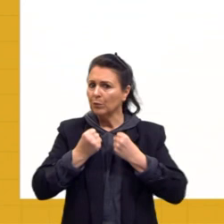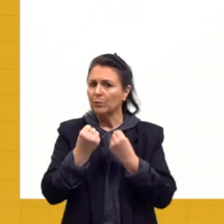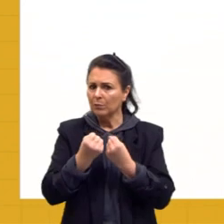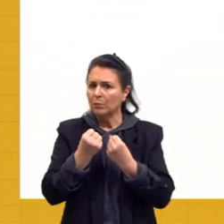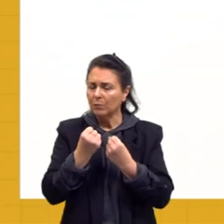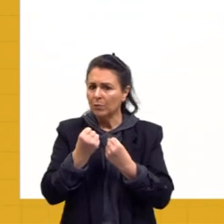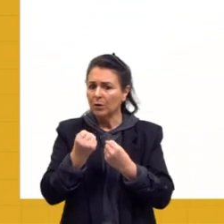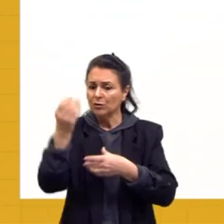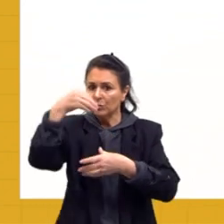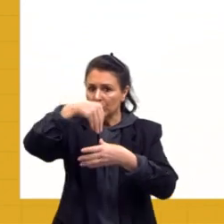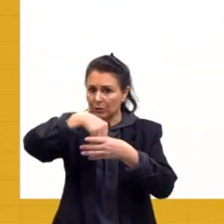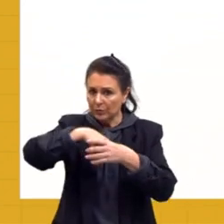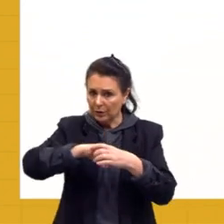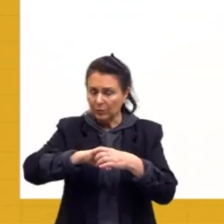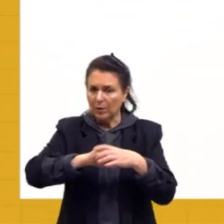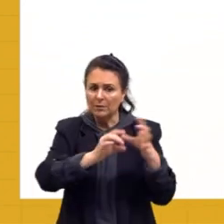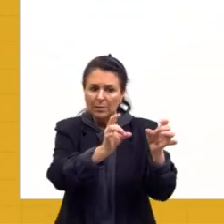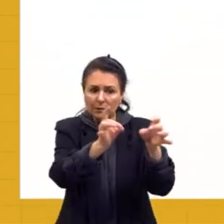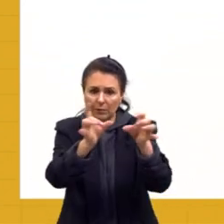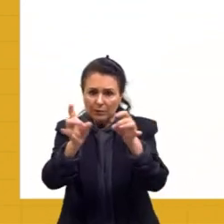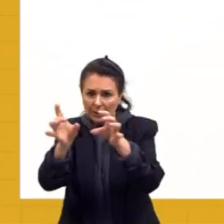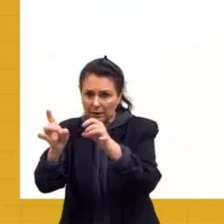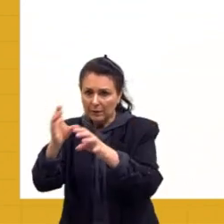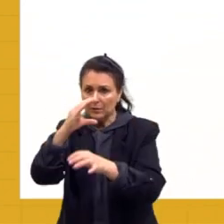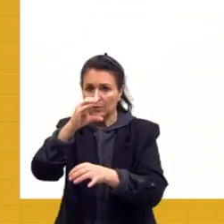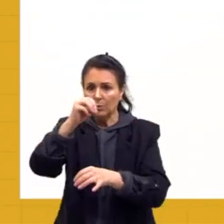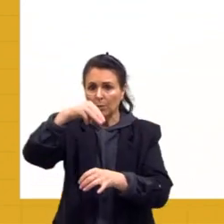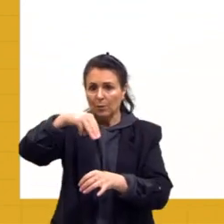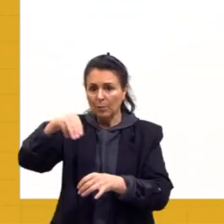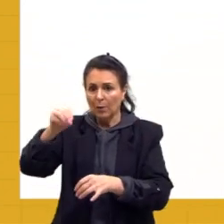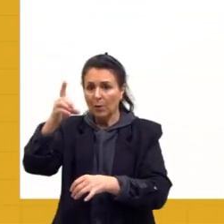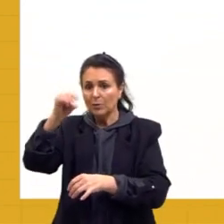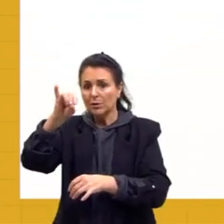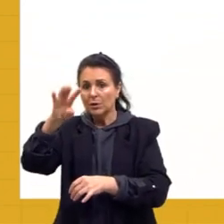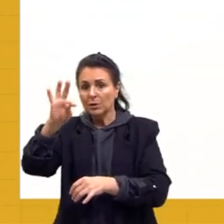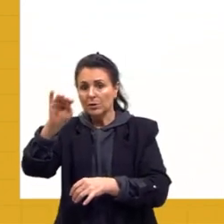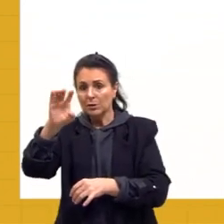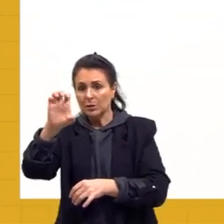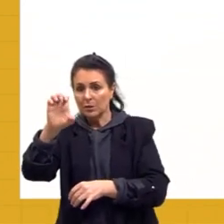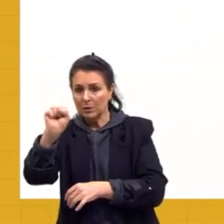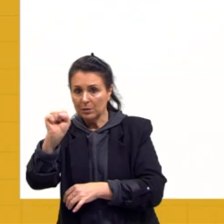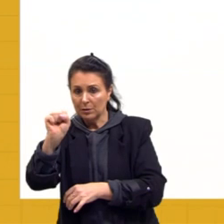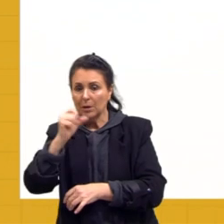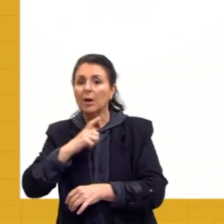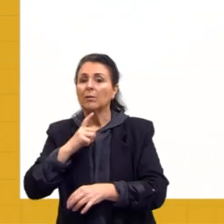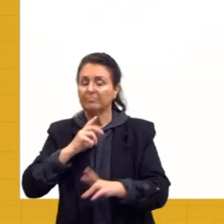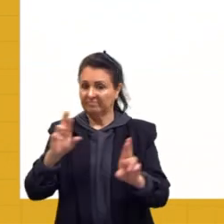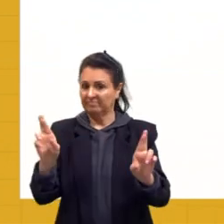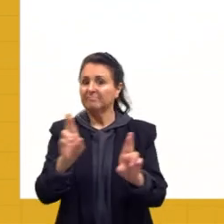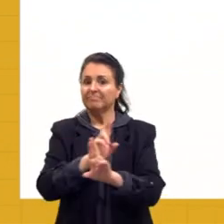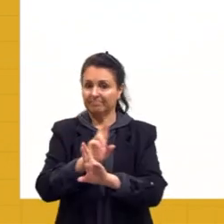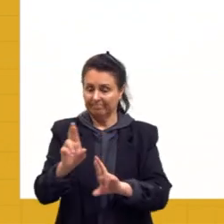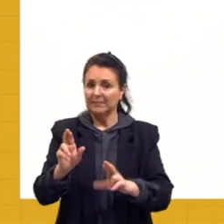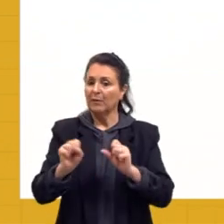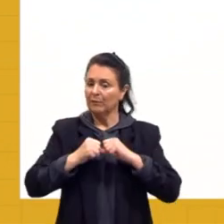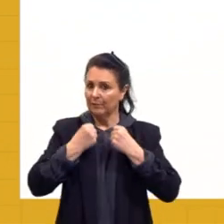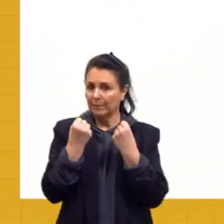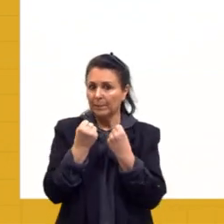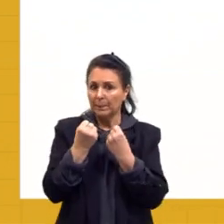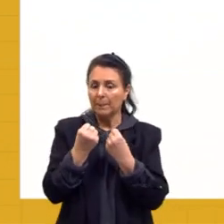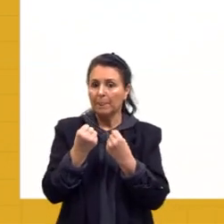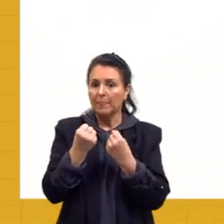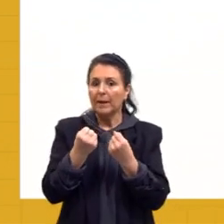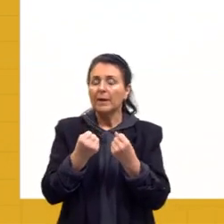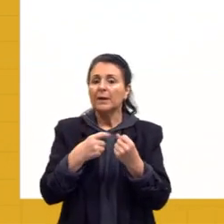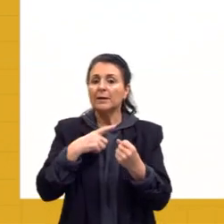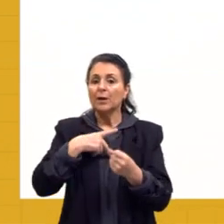tá? Essas vendas dessas commodities, né, essas questões aí relacionadas a isso, tá? A partir, e aqui tá